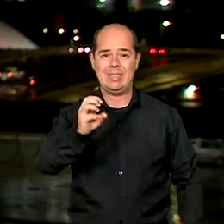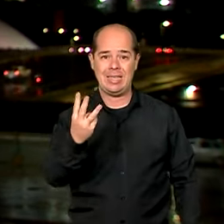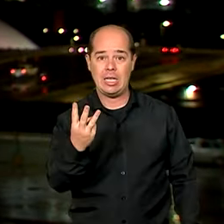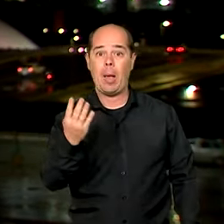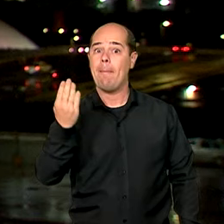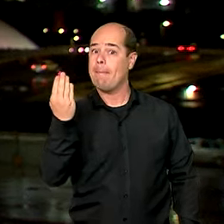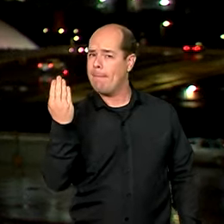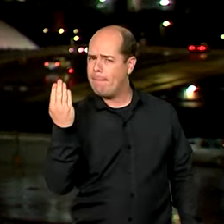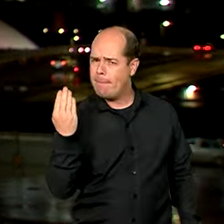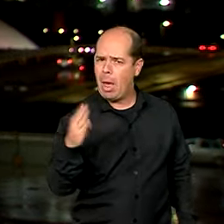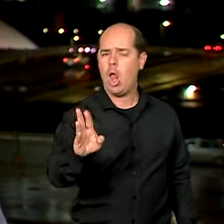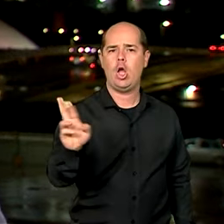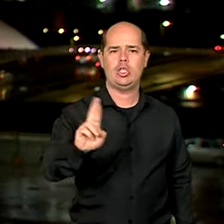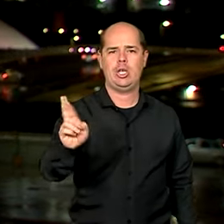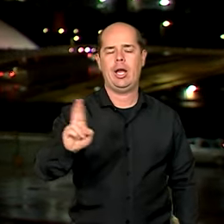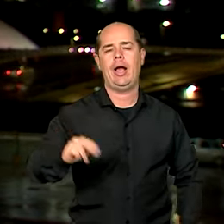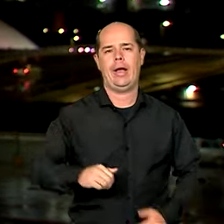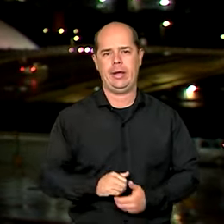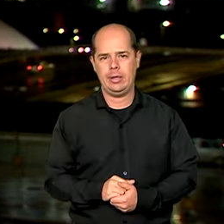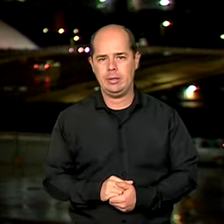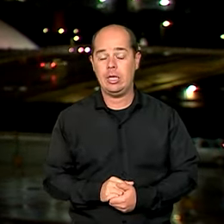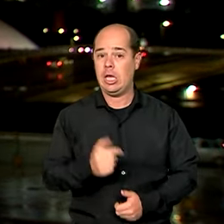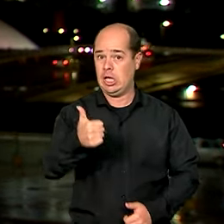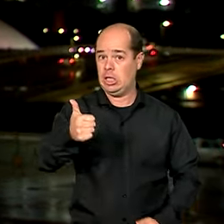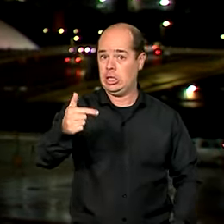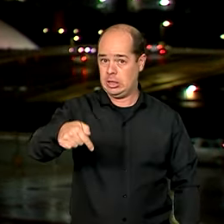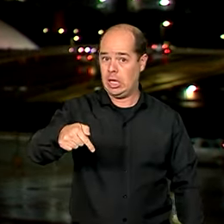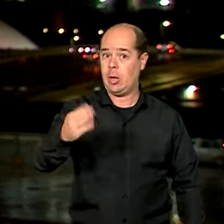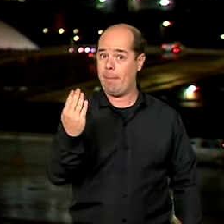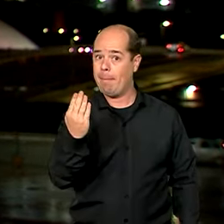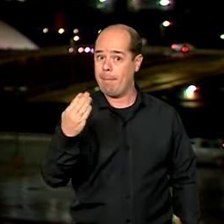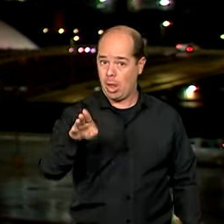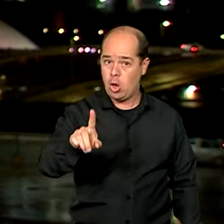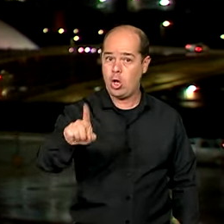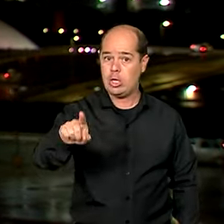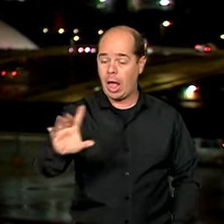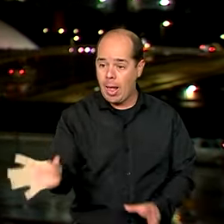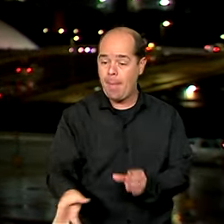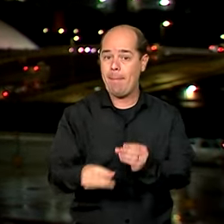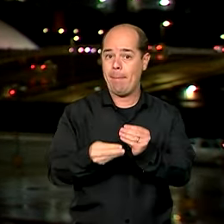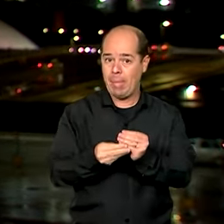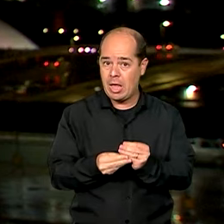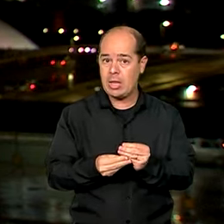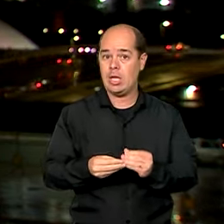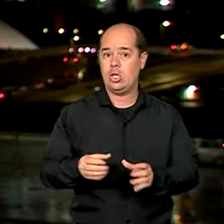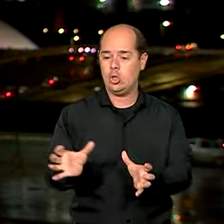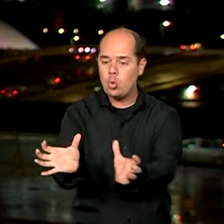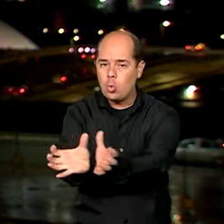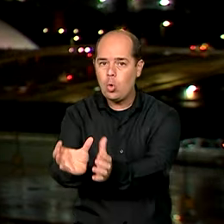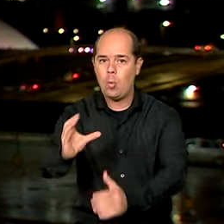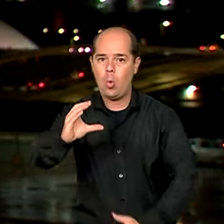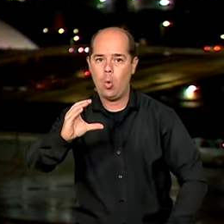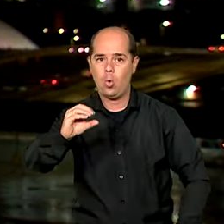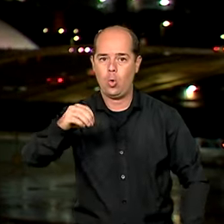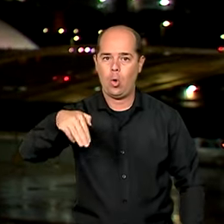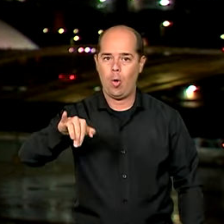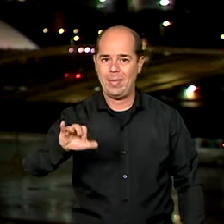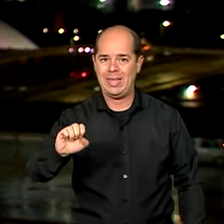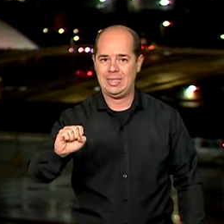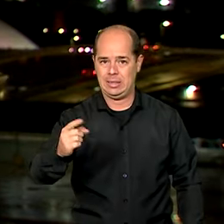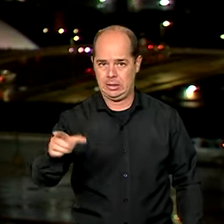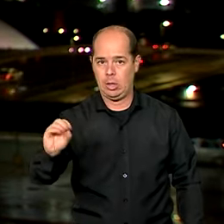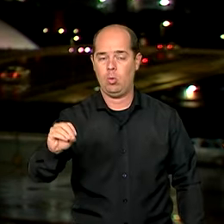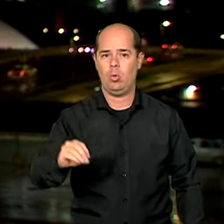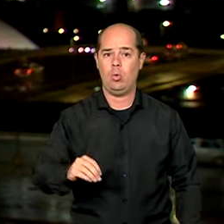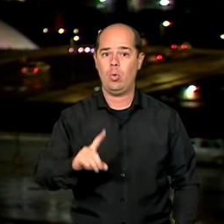Desse total, quase R$ 17 bilhões são de emendas de comissões, valor mais que o dobro que